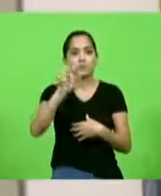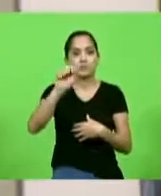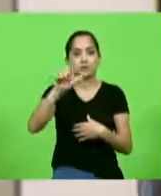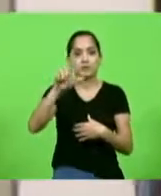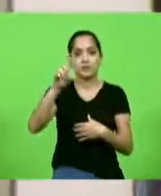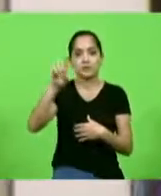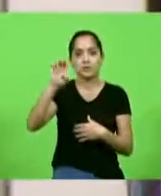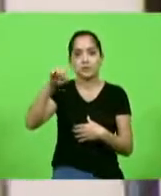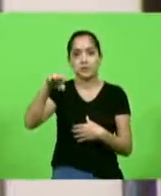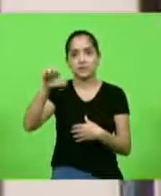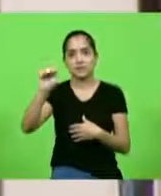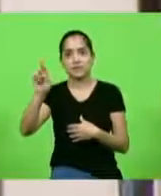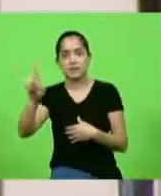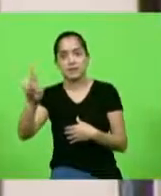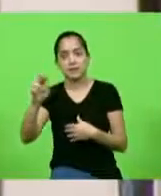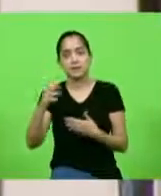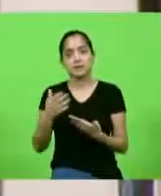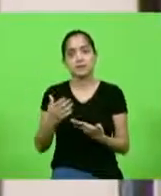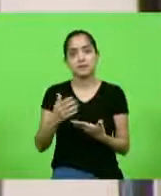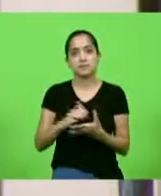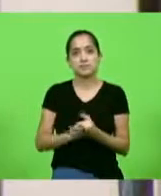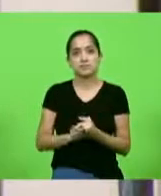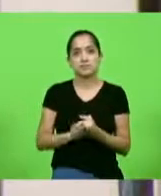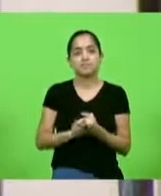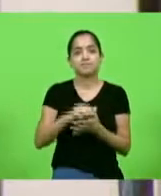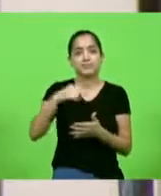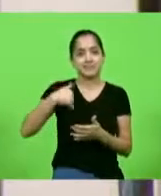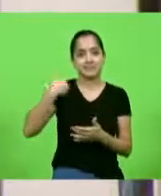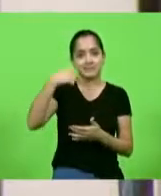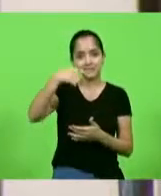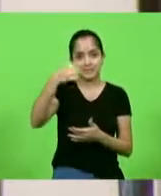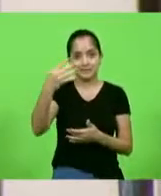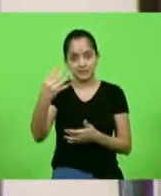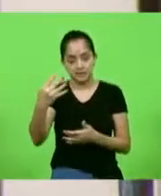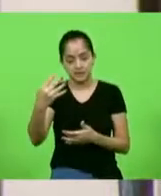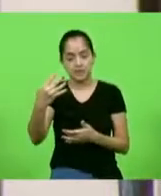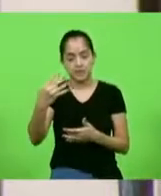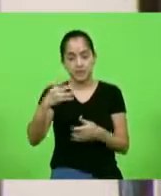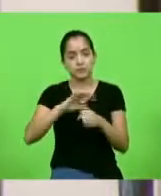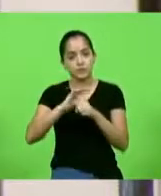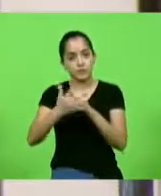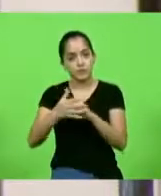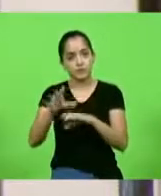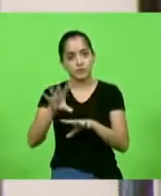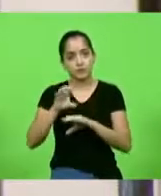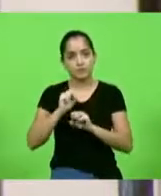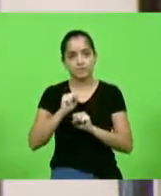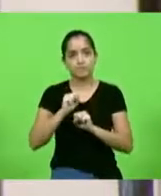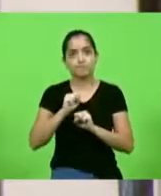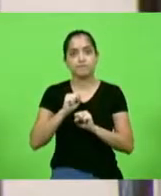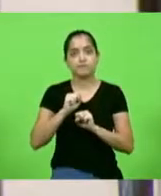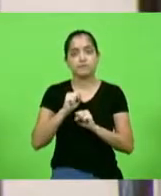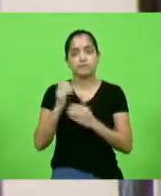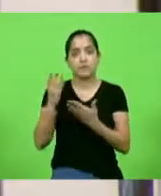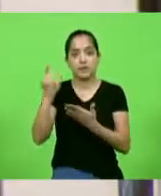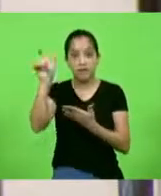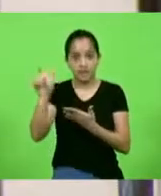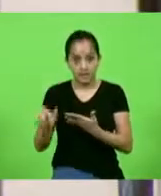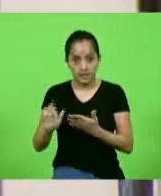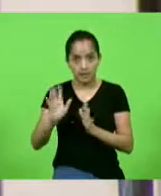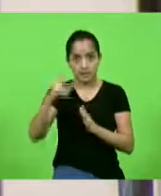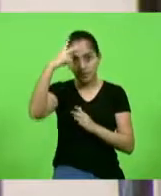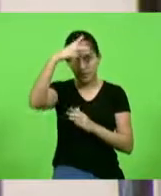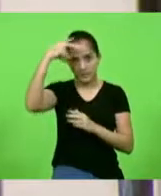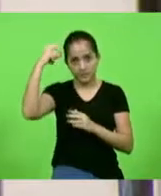Lunques. Faleceu aos 74 anos, mais uma vítima de Covid. Valdemar Martins Lunques foi prefeito